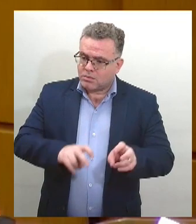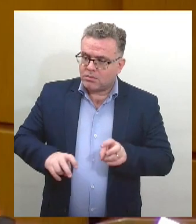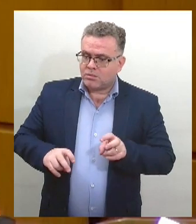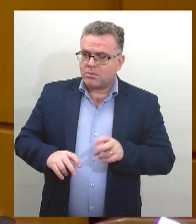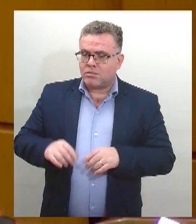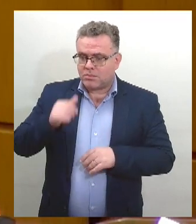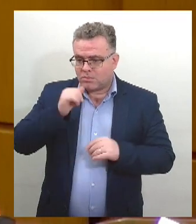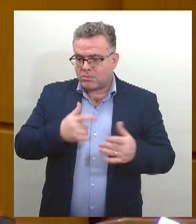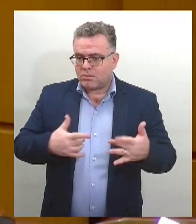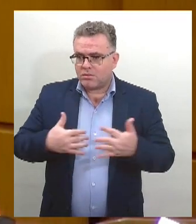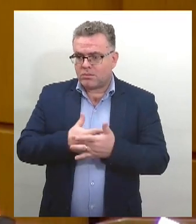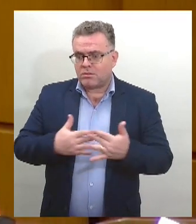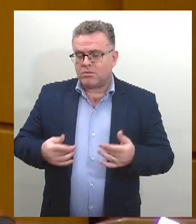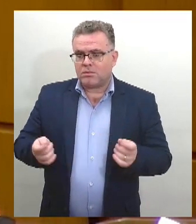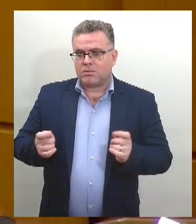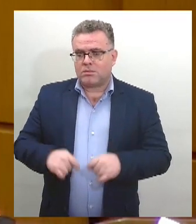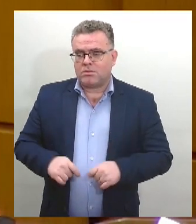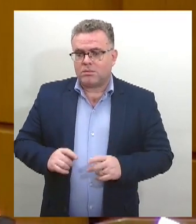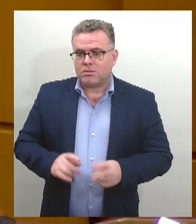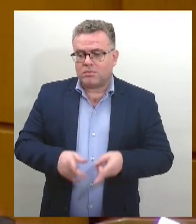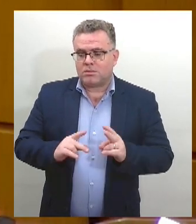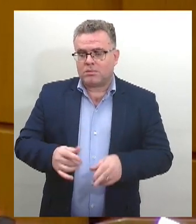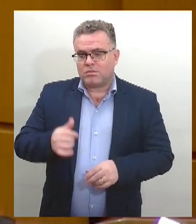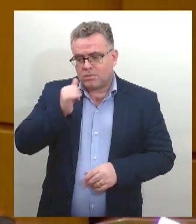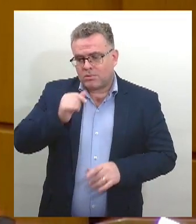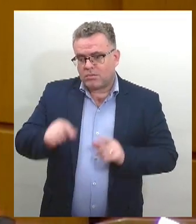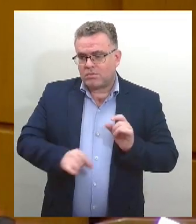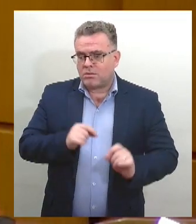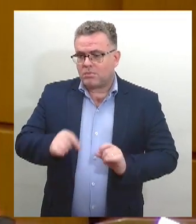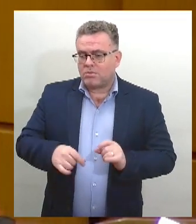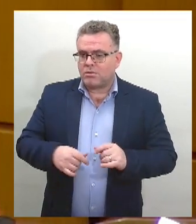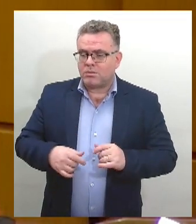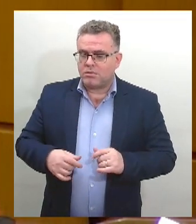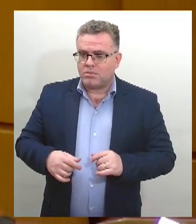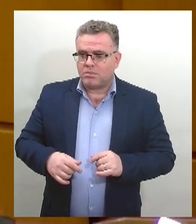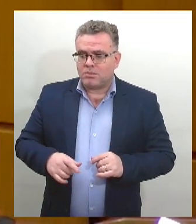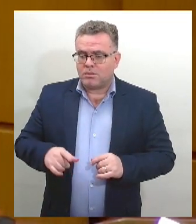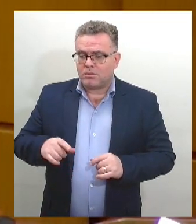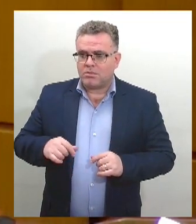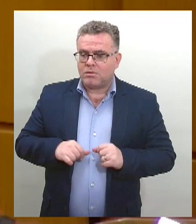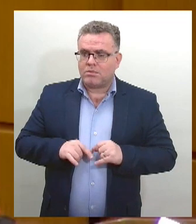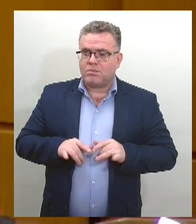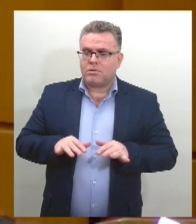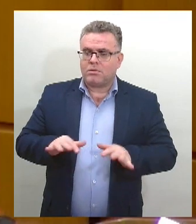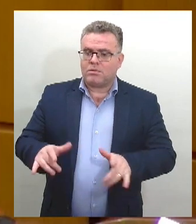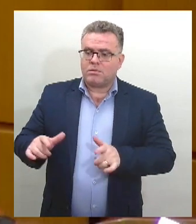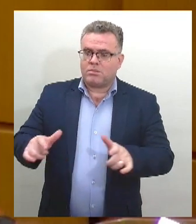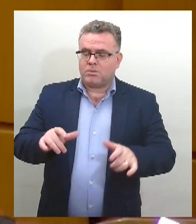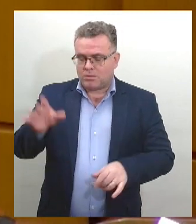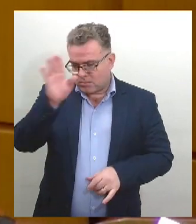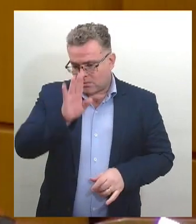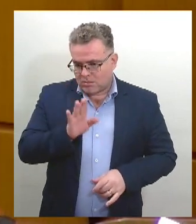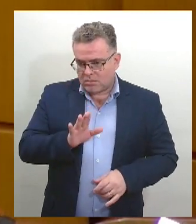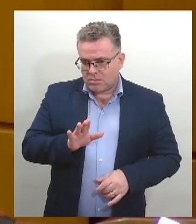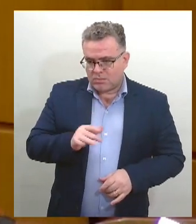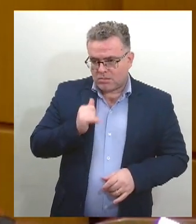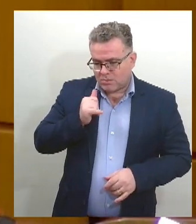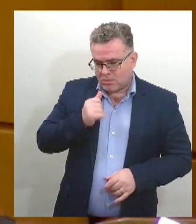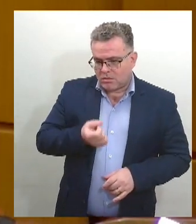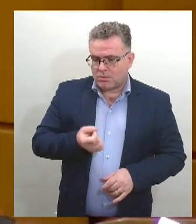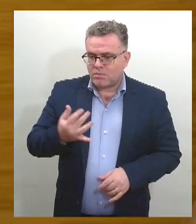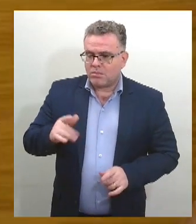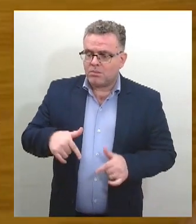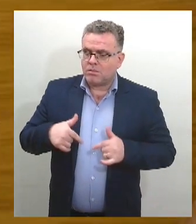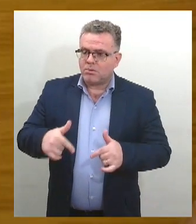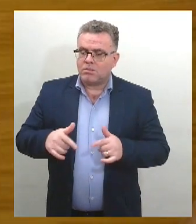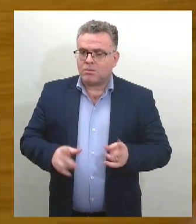enquanto mulheres que estamos espalhadas por todo esse Brasil, lutando e defendendo o direito de